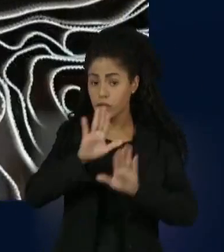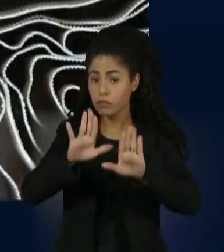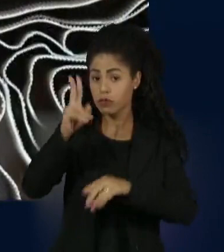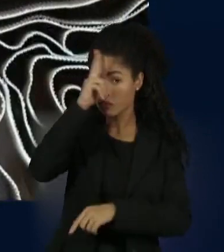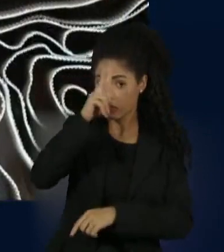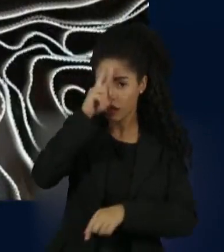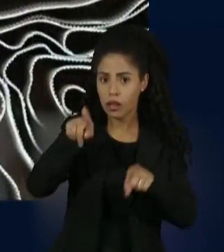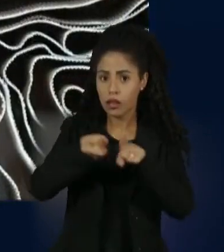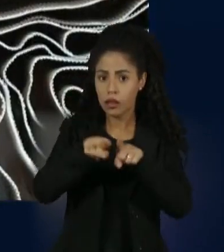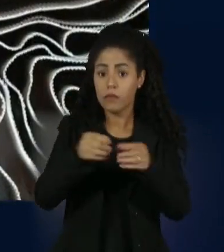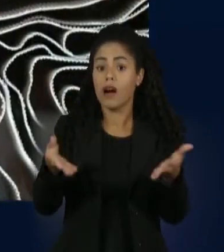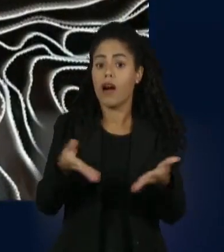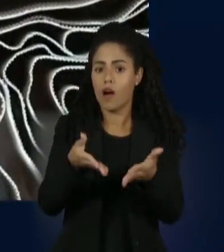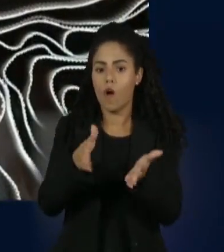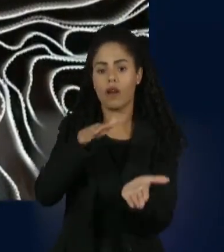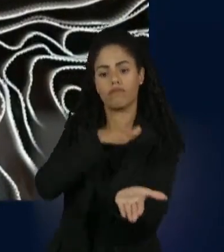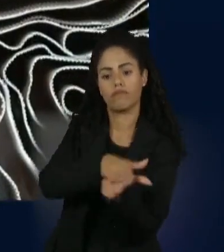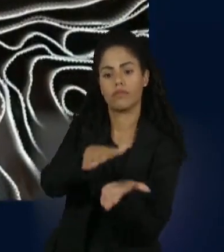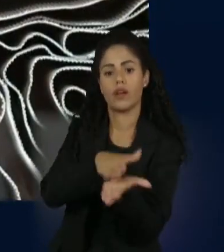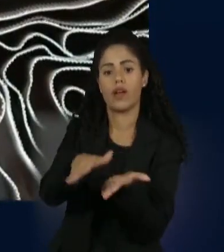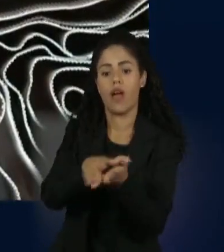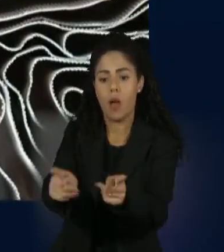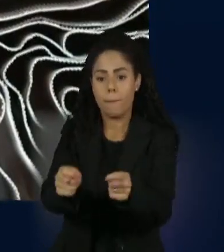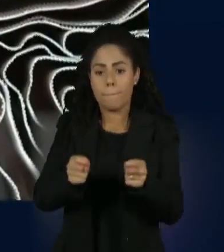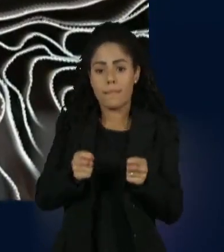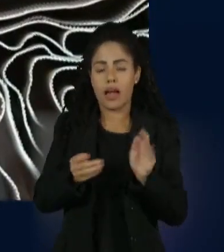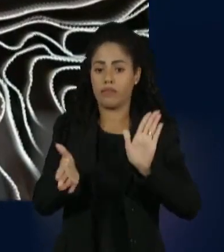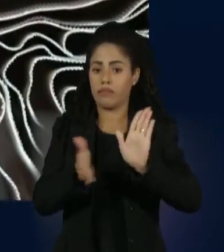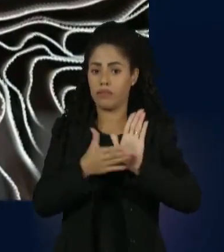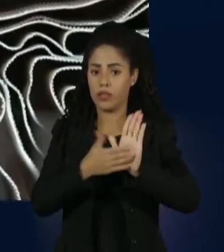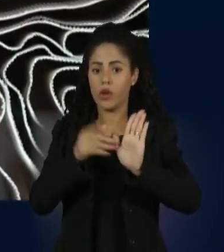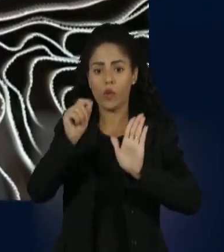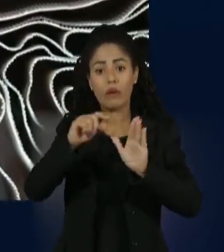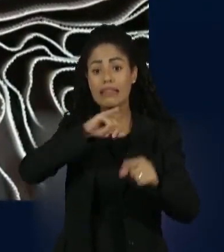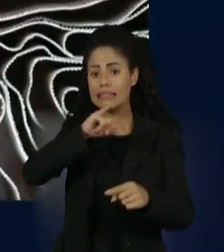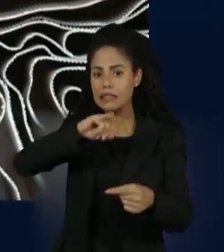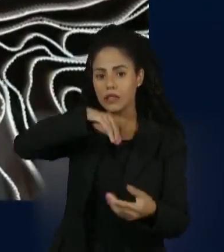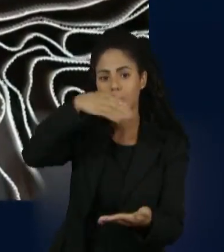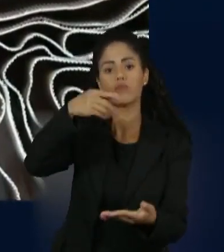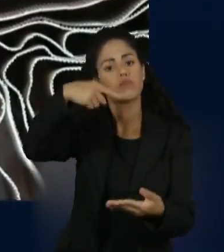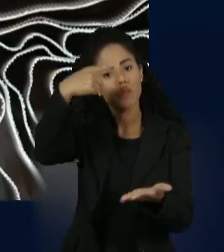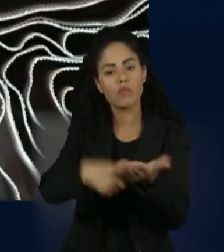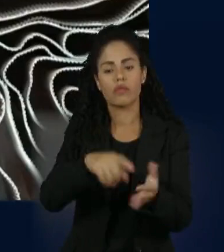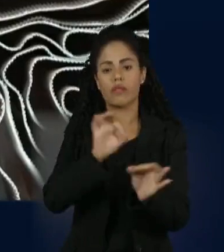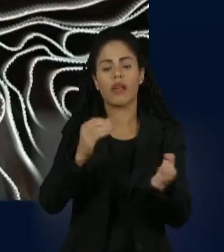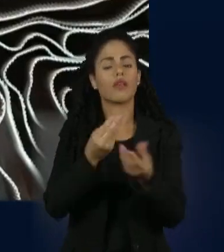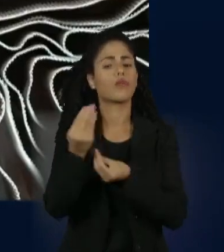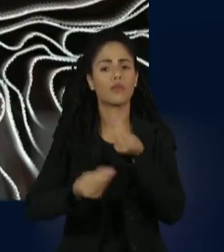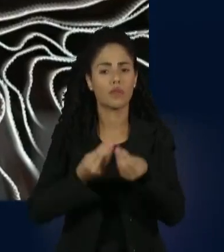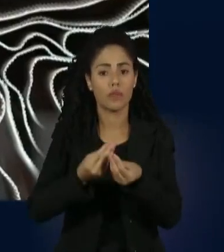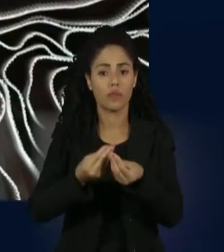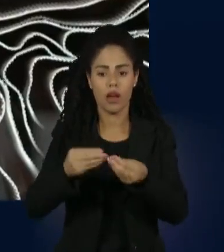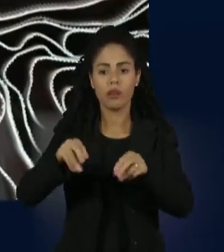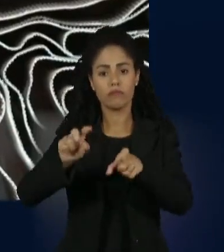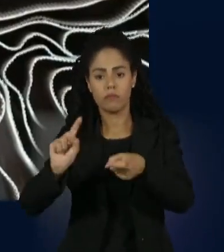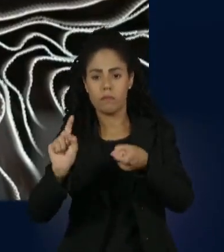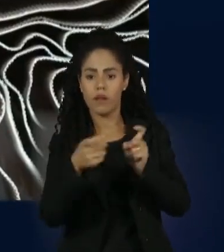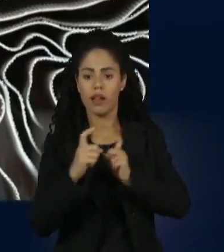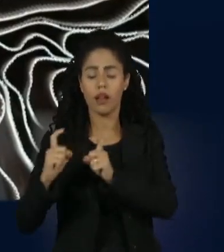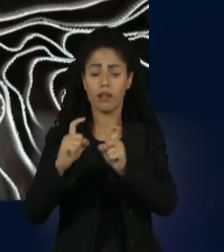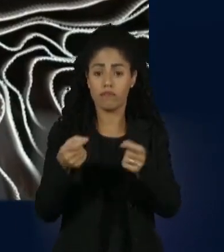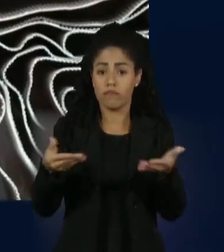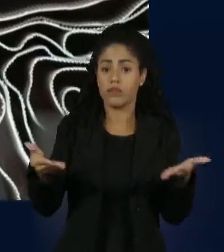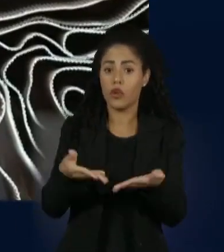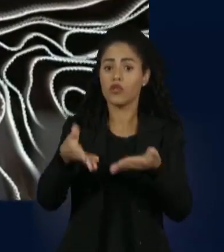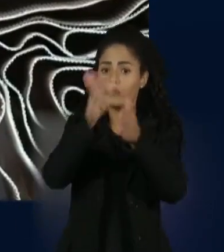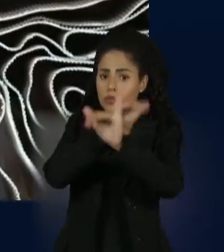lembrou que o novo arcabouço prevê medidas, caso ela não seja cumprida. O ministro Haddad ratificou, em reunião conosco e publicamente,